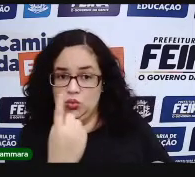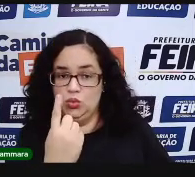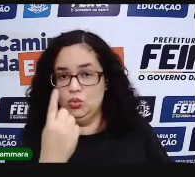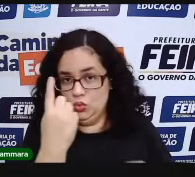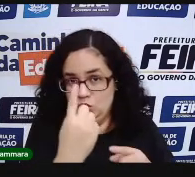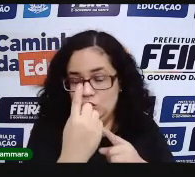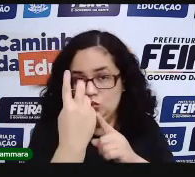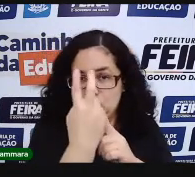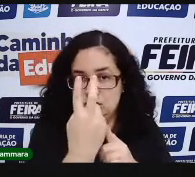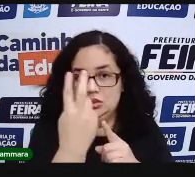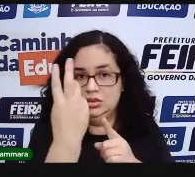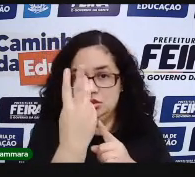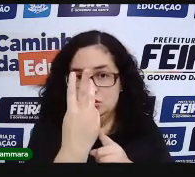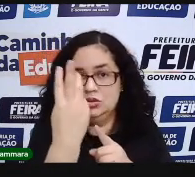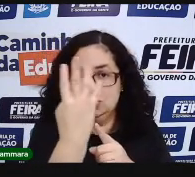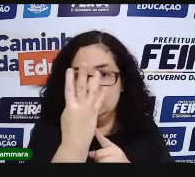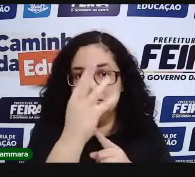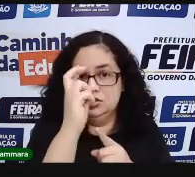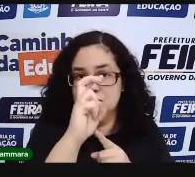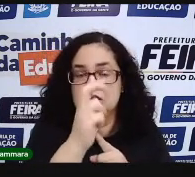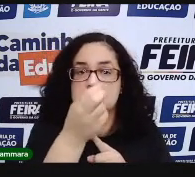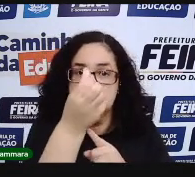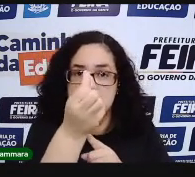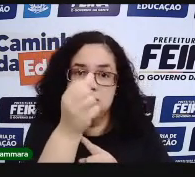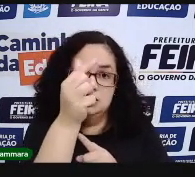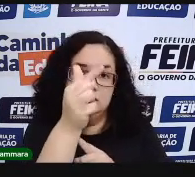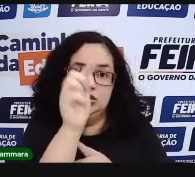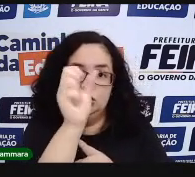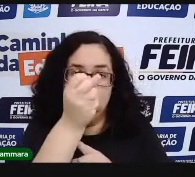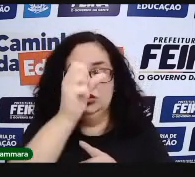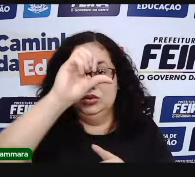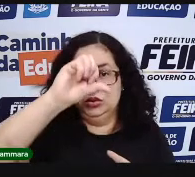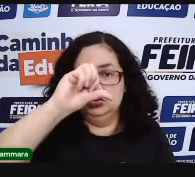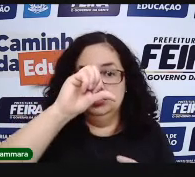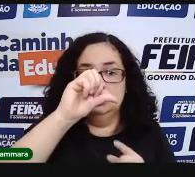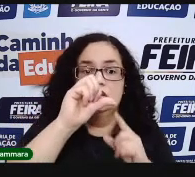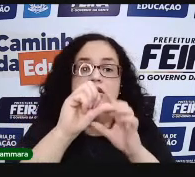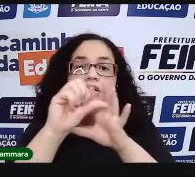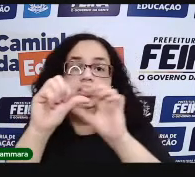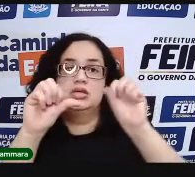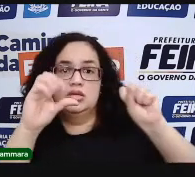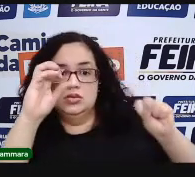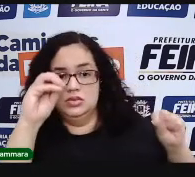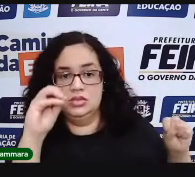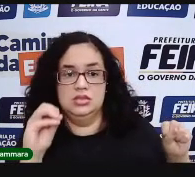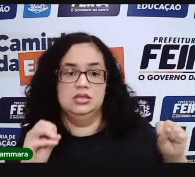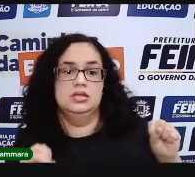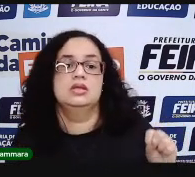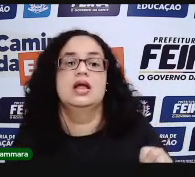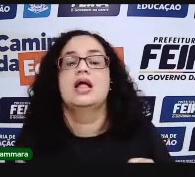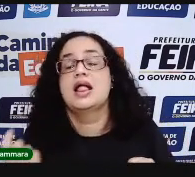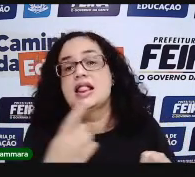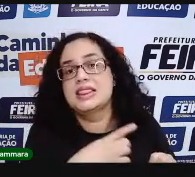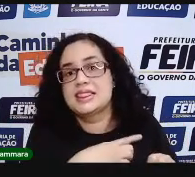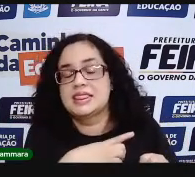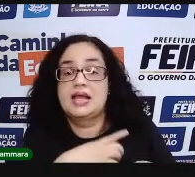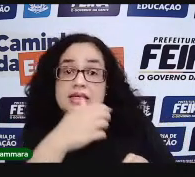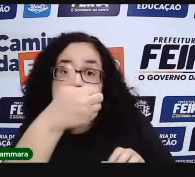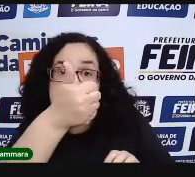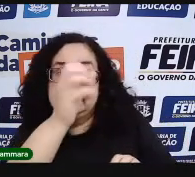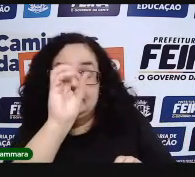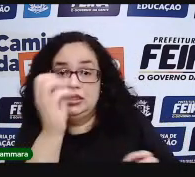1, 2, 3, 4, 5, 6, 7, 8, 9. E o zero? Então, nós temos